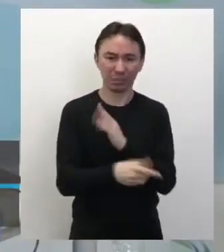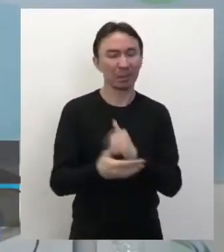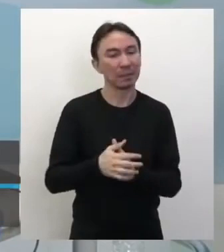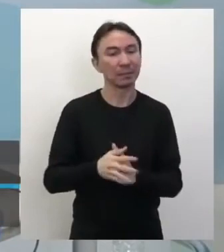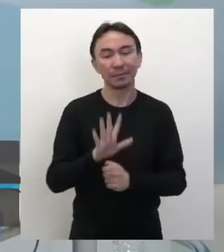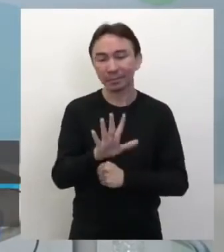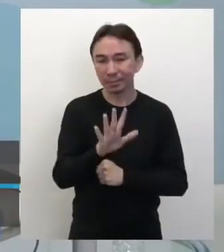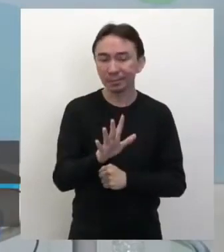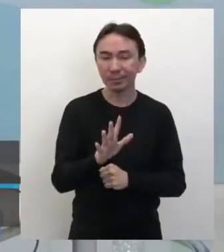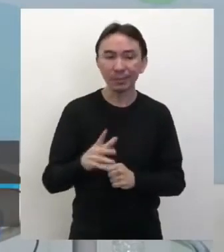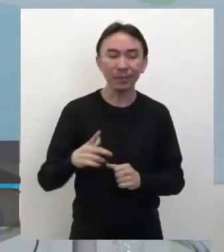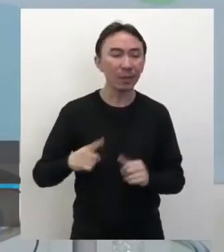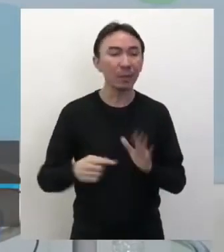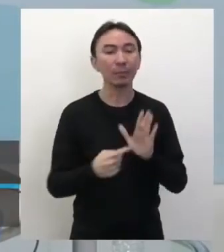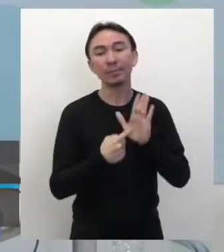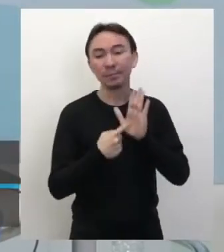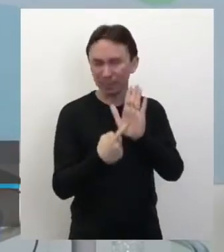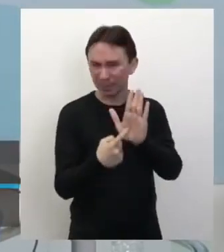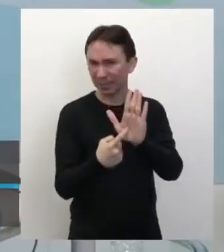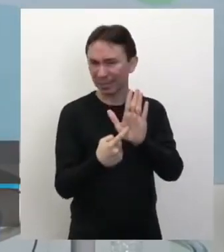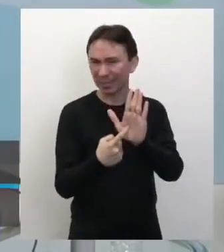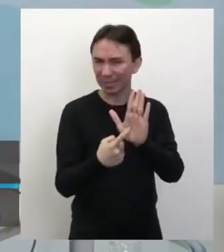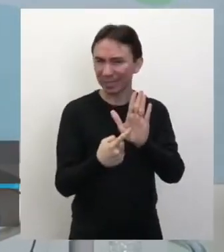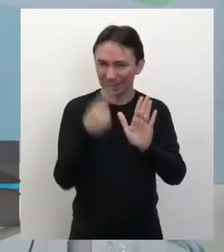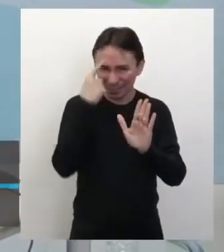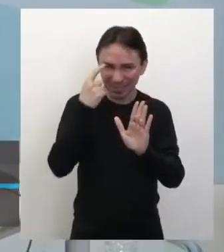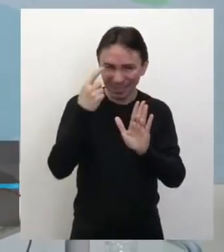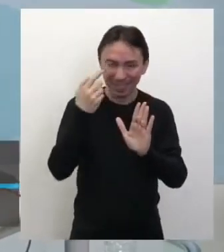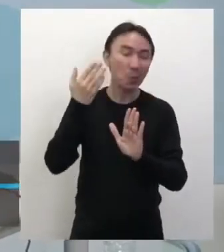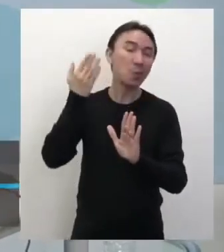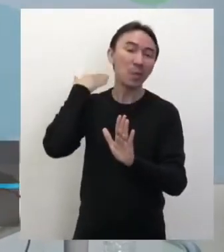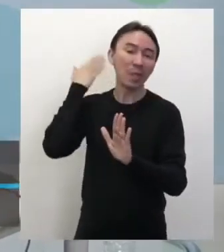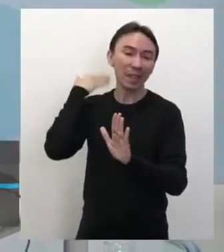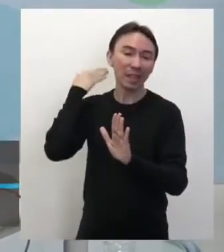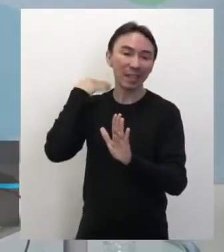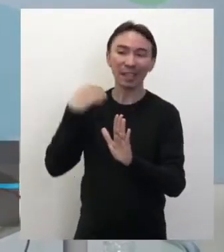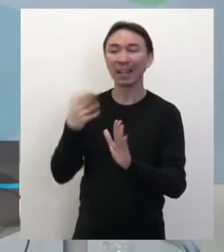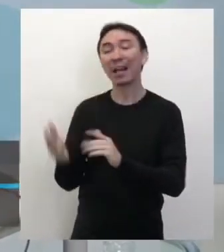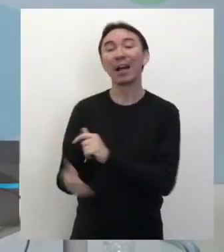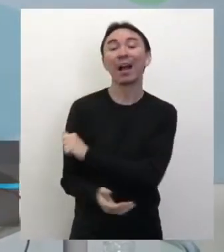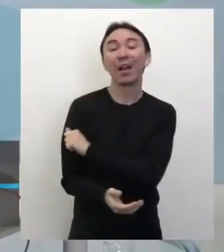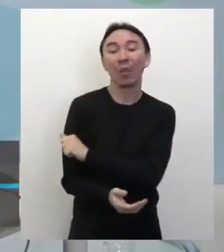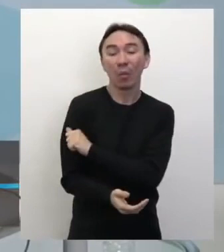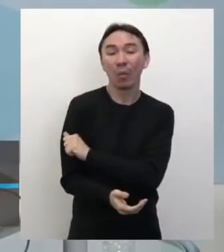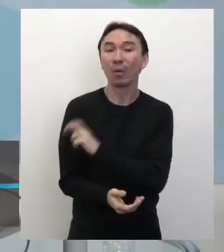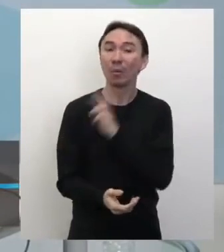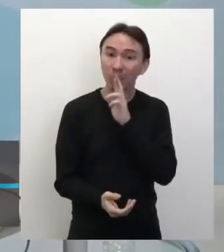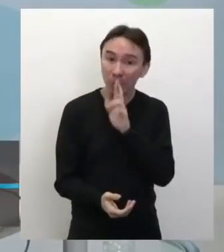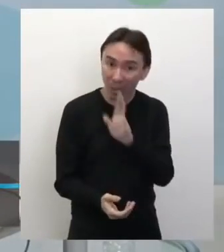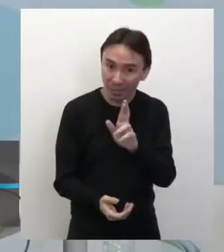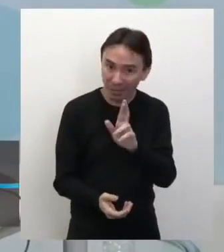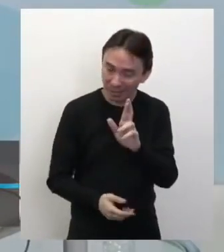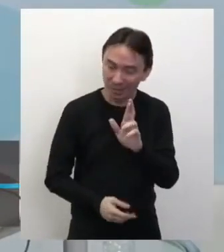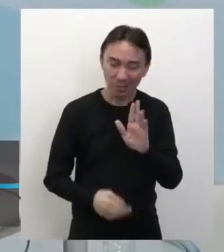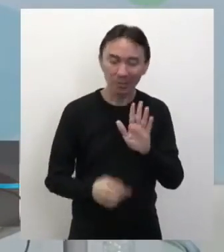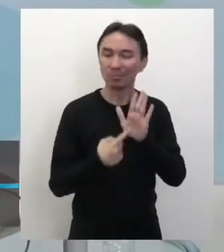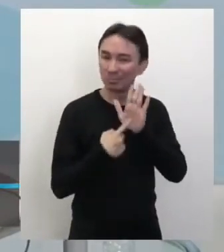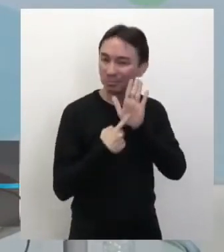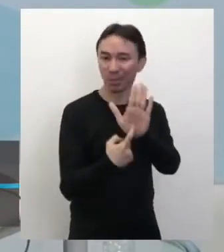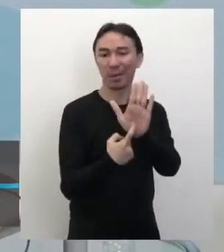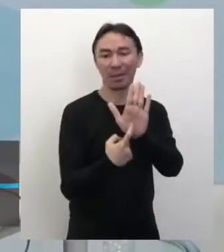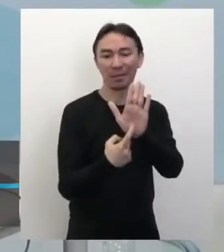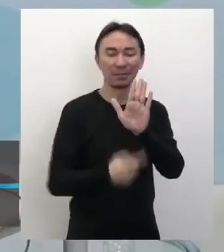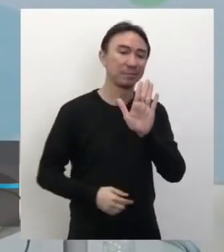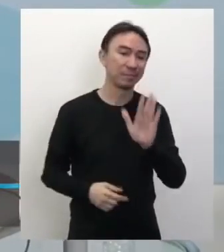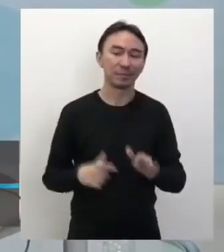a gente tinha dito em várias aulas e no começo dessa, as respostas aí dos nossos queridos alunos, como os alunos aqui do